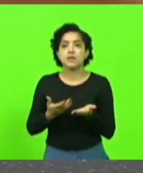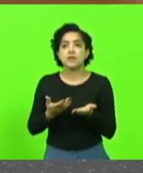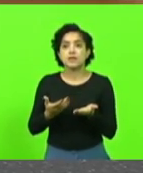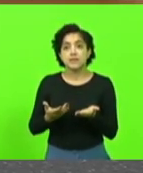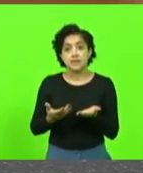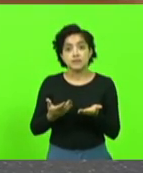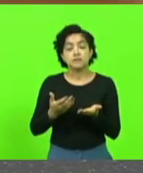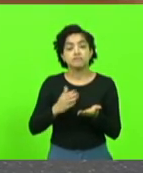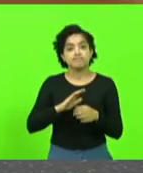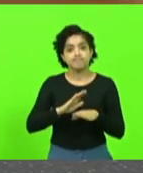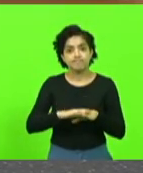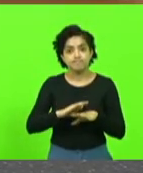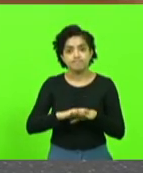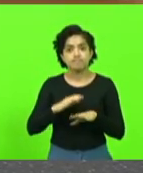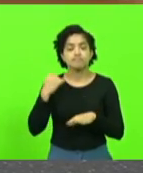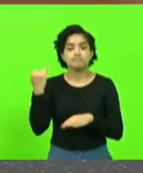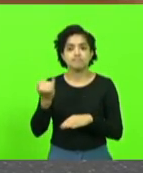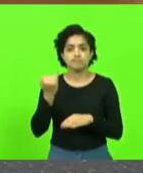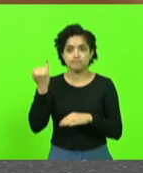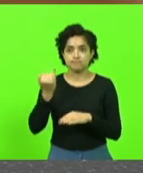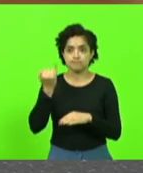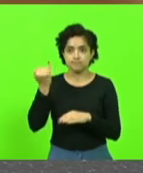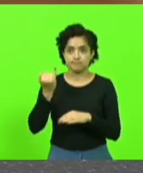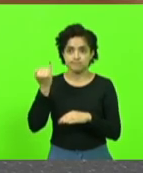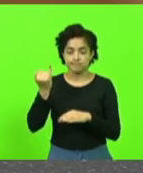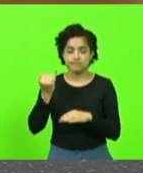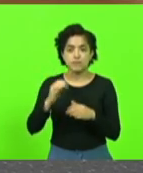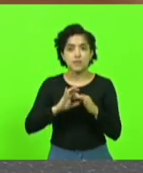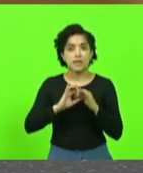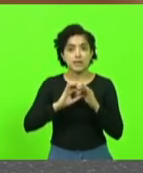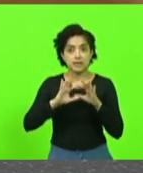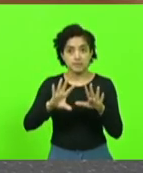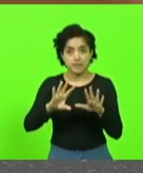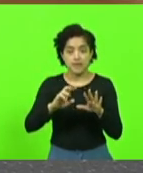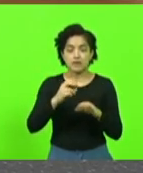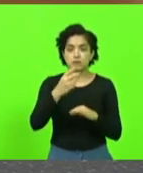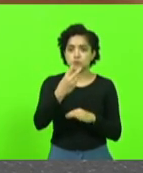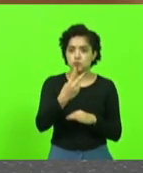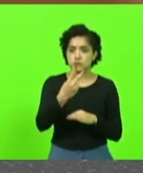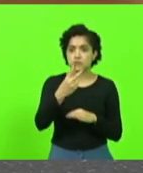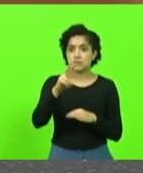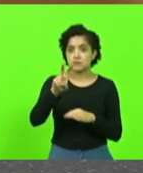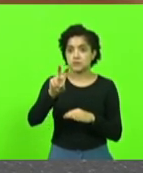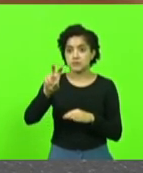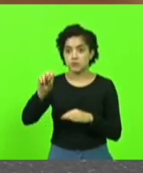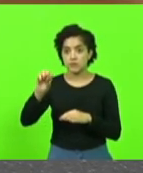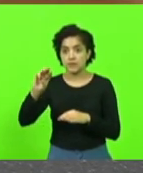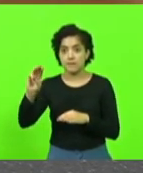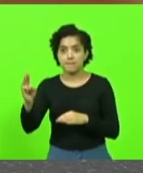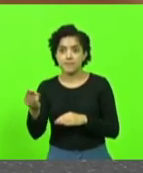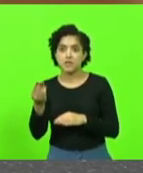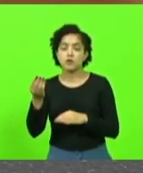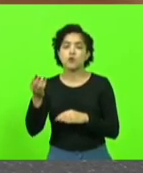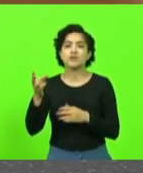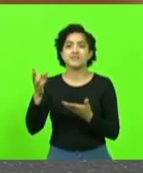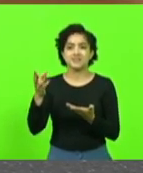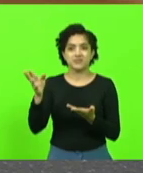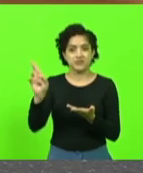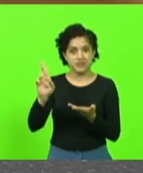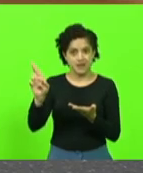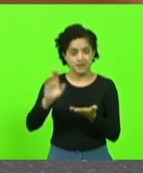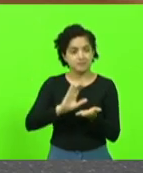importantíssima, quando o Estado libera 250 milhões de reais para as APAES